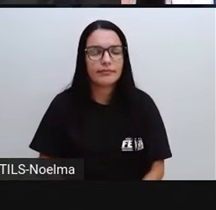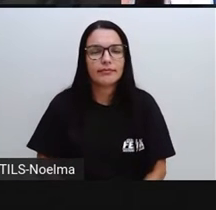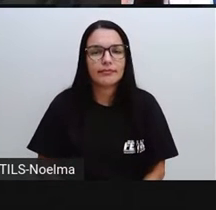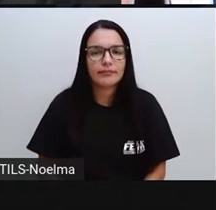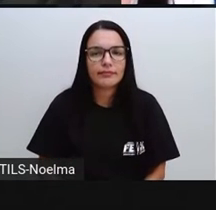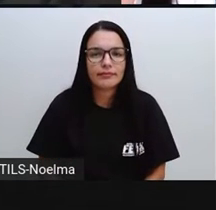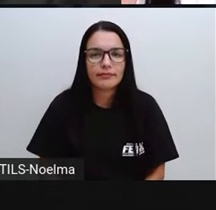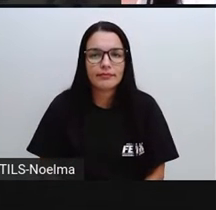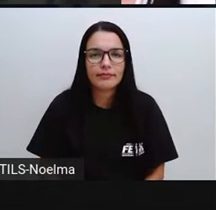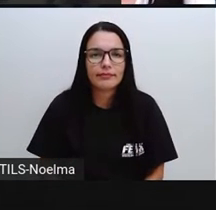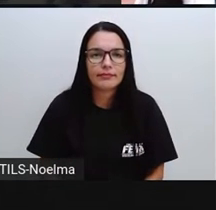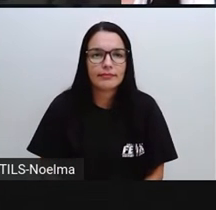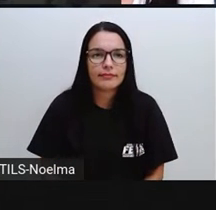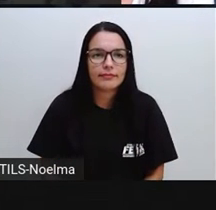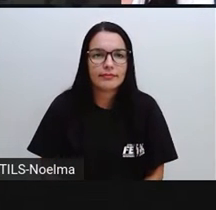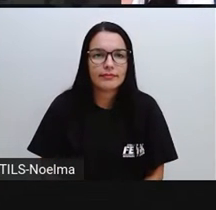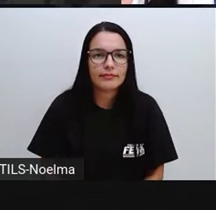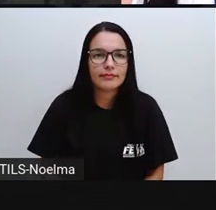todo o planeta.